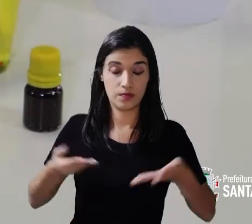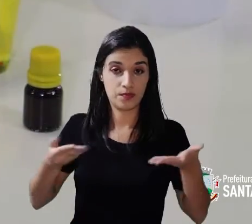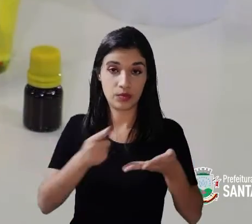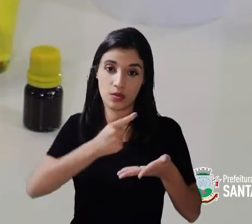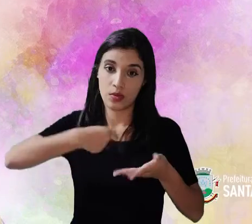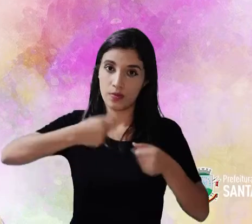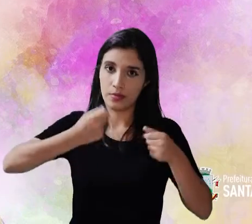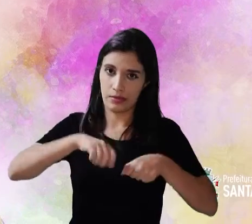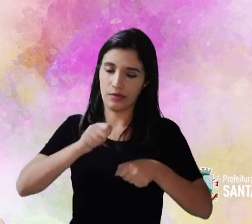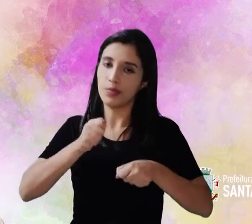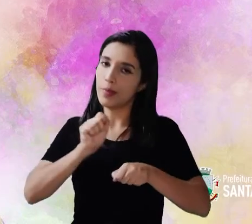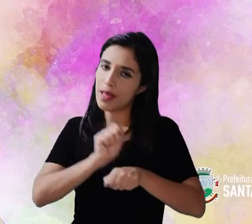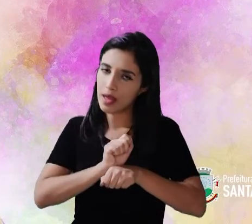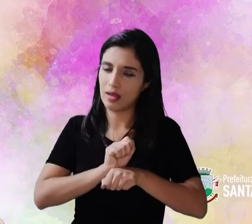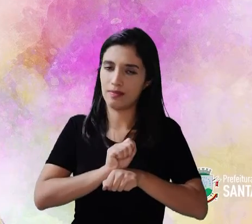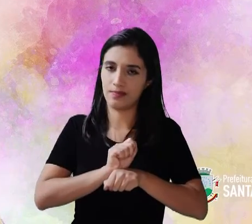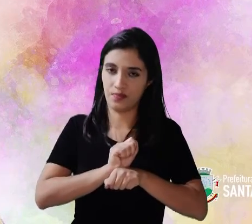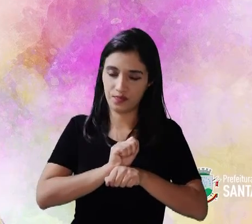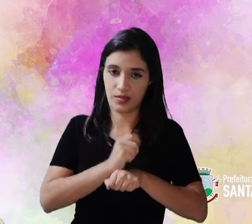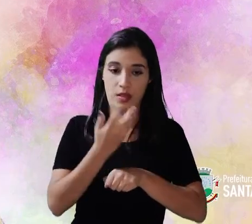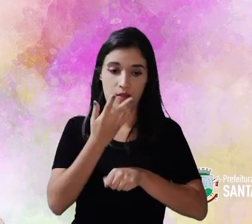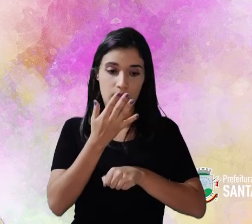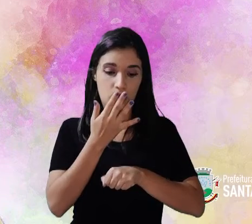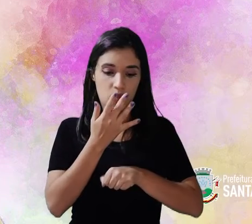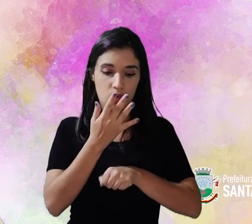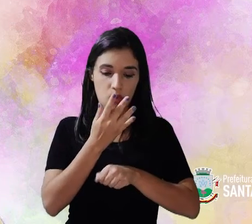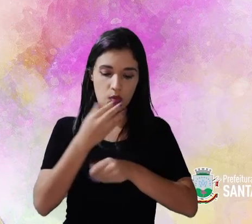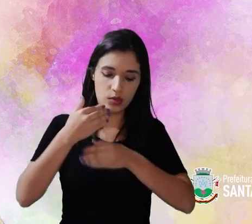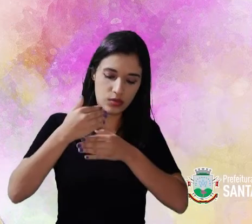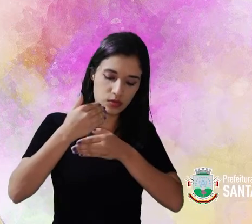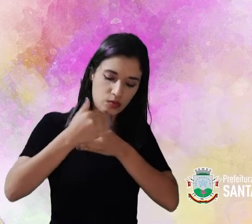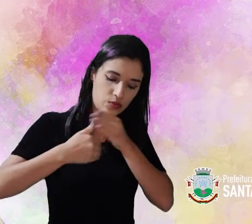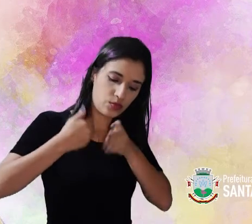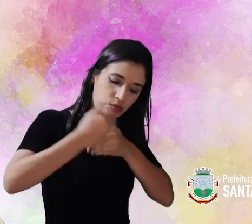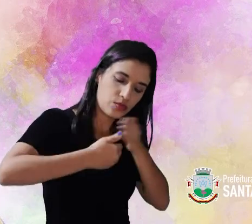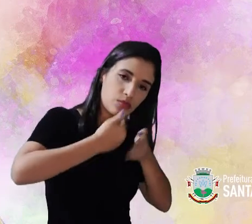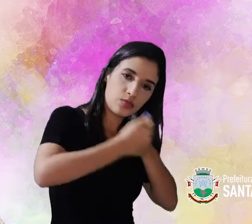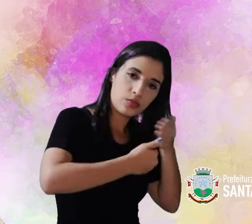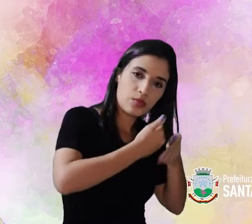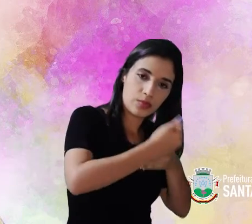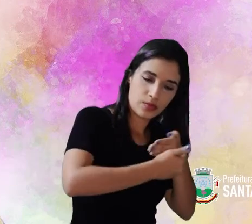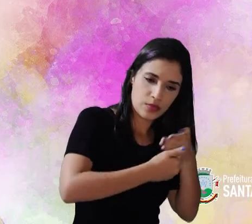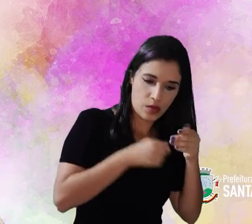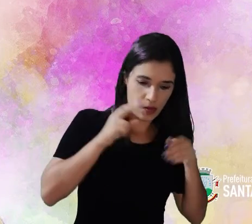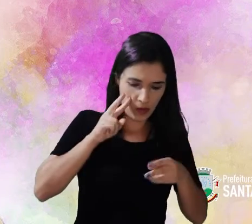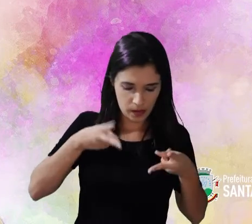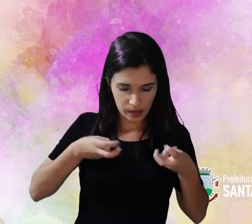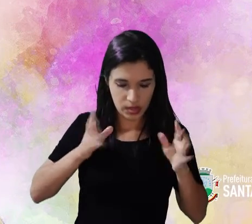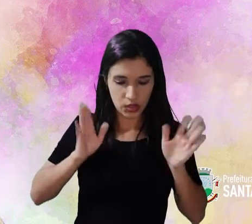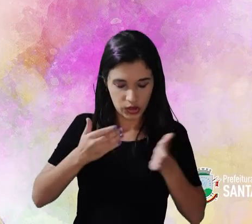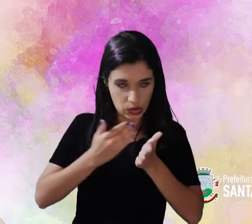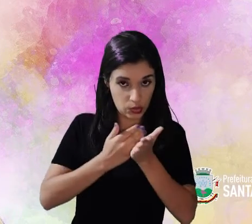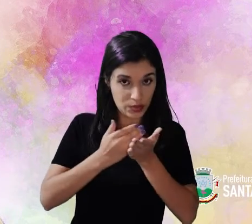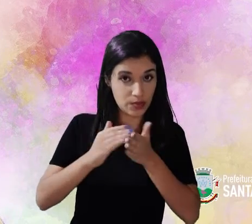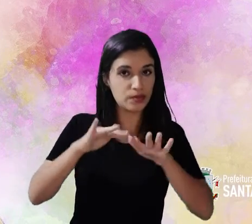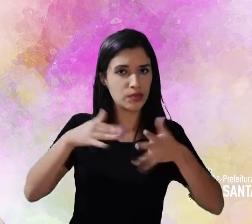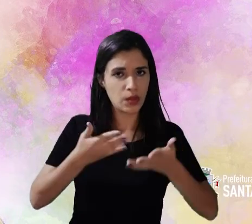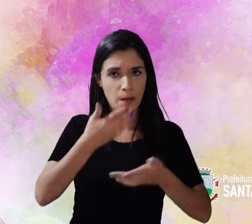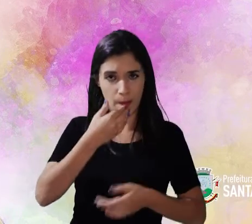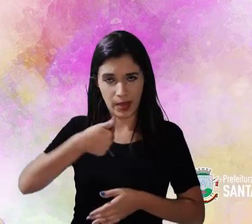Agora a gente precisa esperar as cores andarem pelo papel. Elas já começaram.